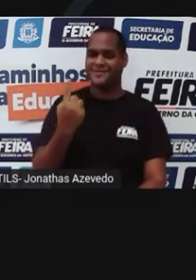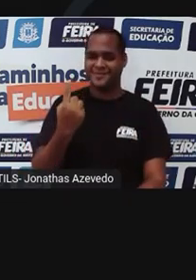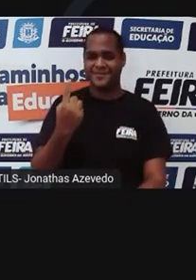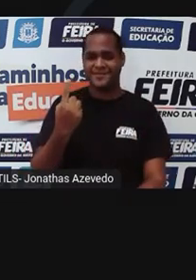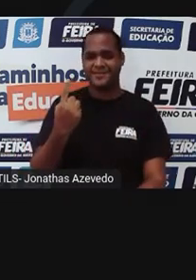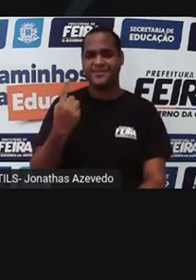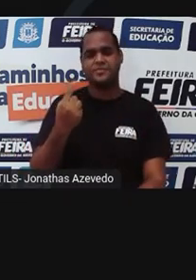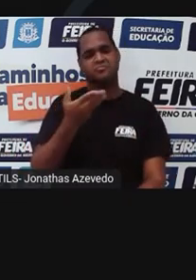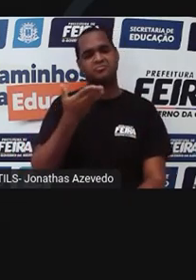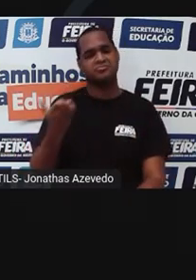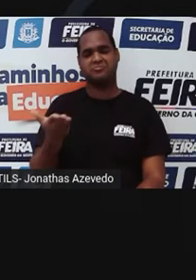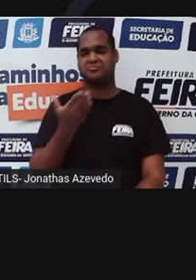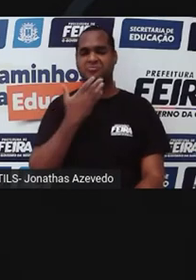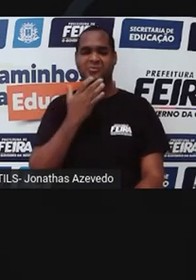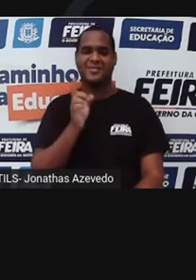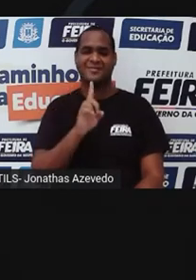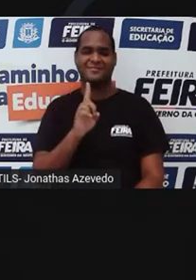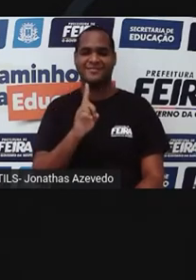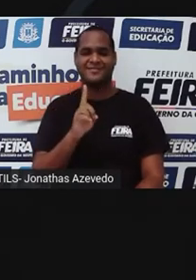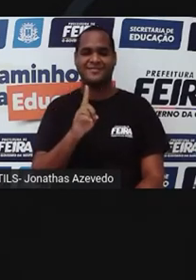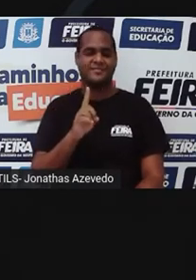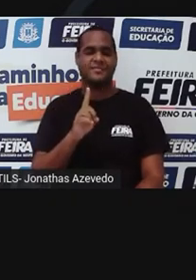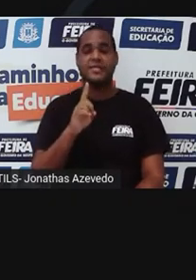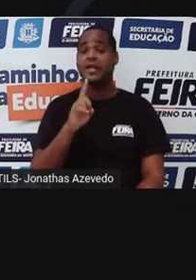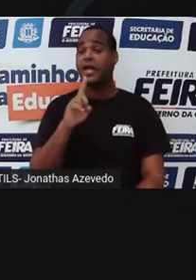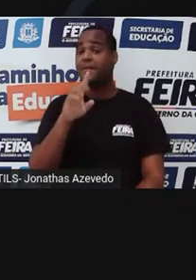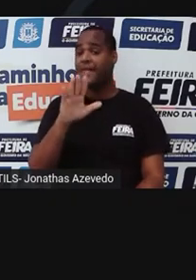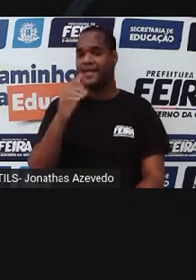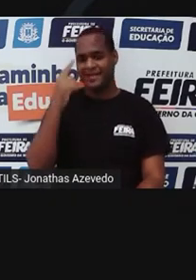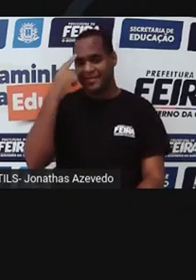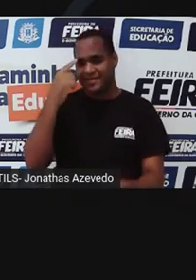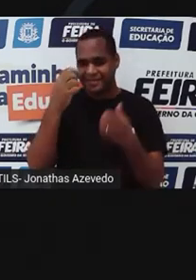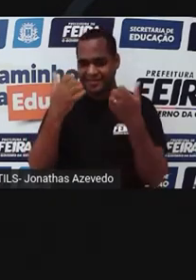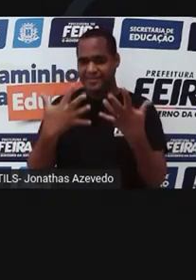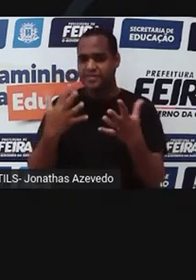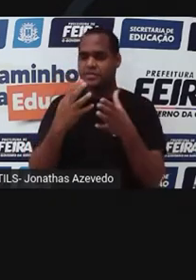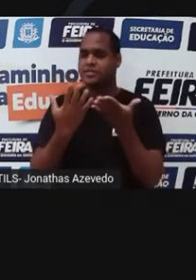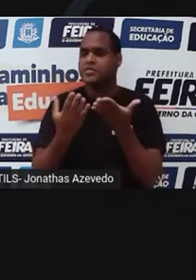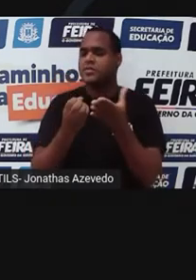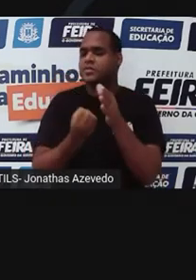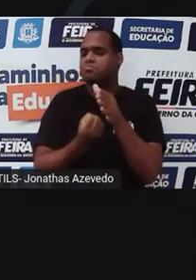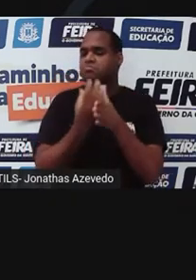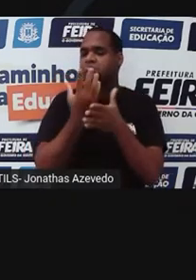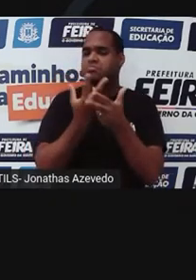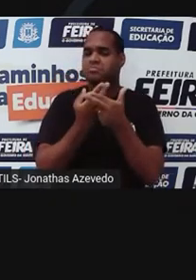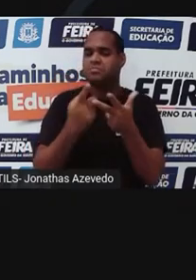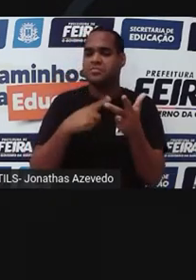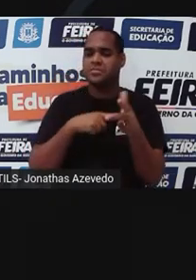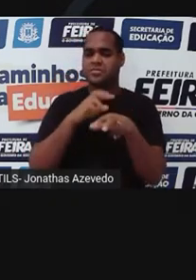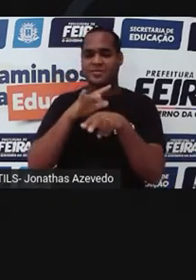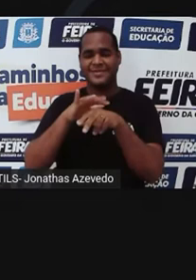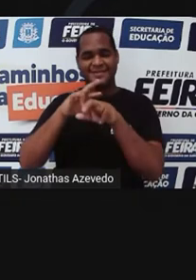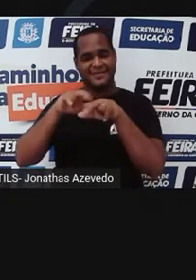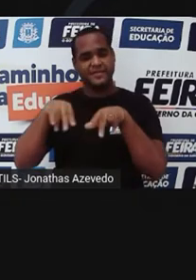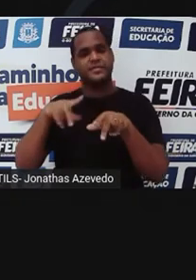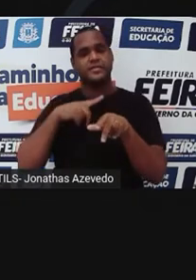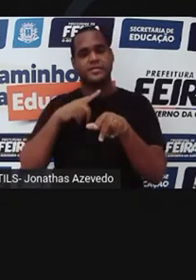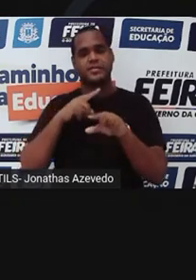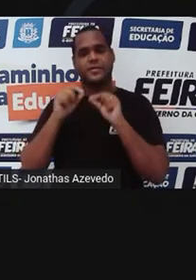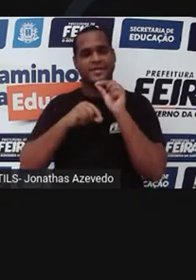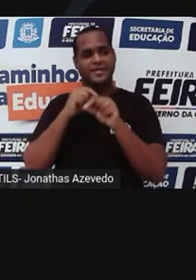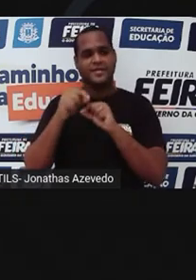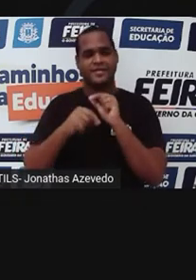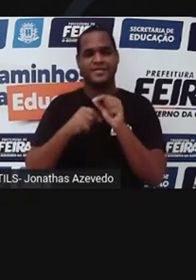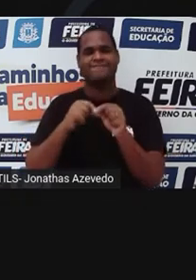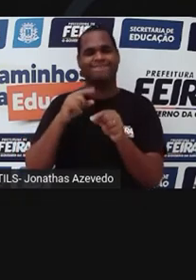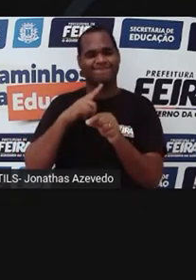A maioria de vocês não tinha nem nascido ainda. Mas ela surgiu porque apareceram uns casos esquisitos de uma pneumonia muito